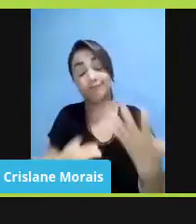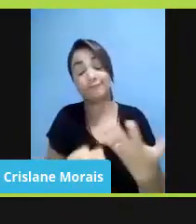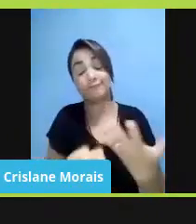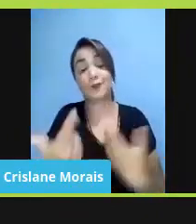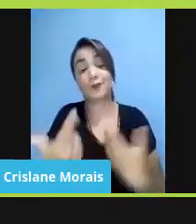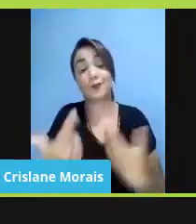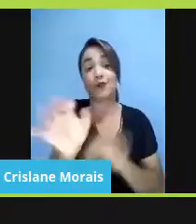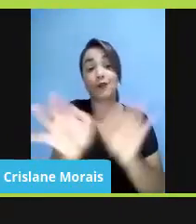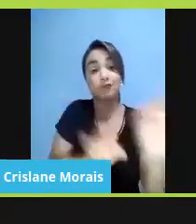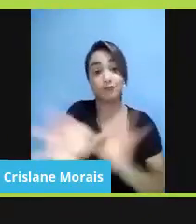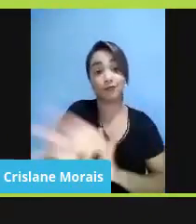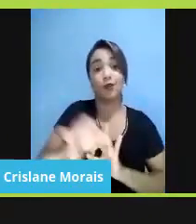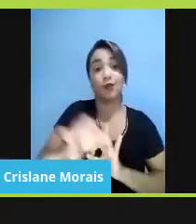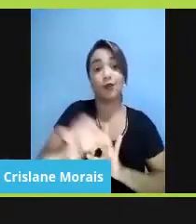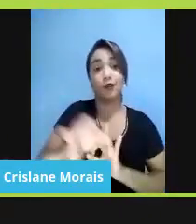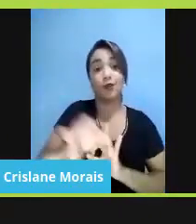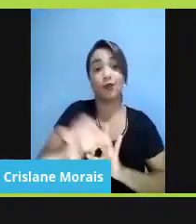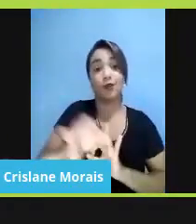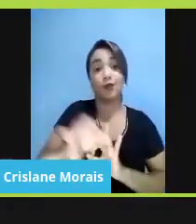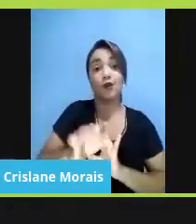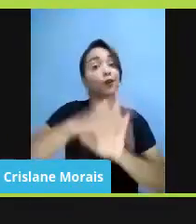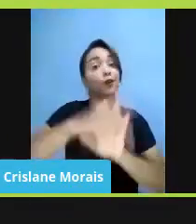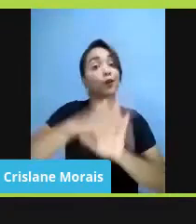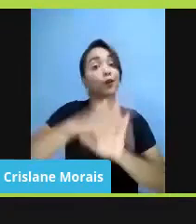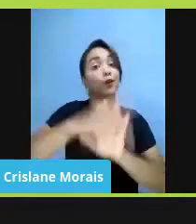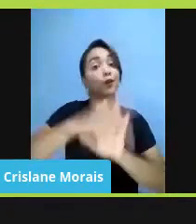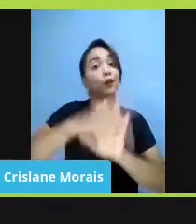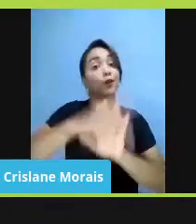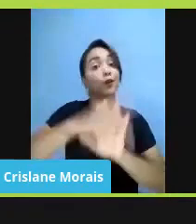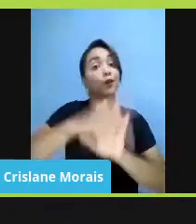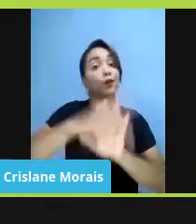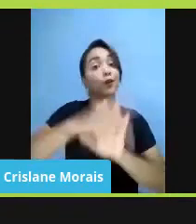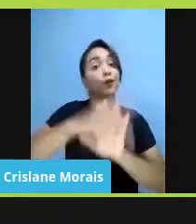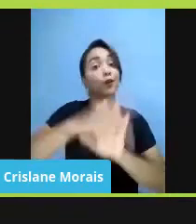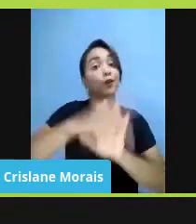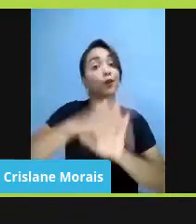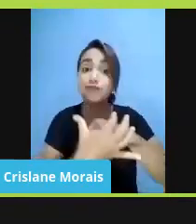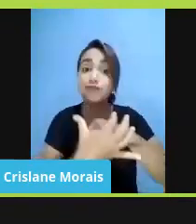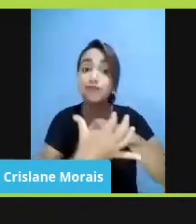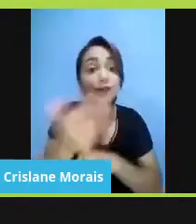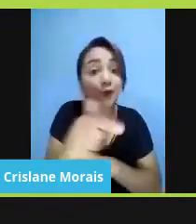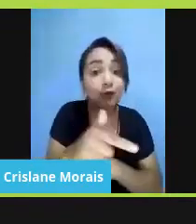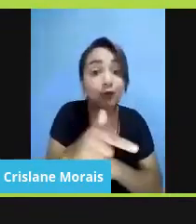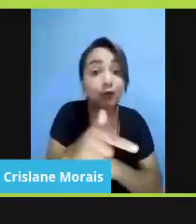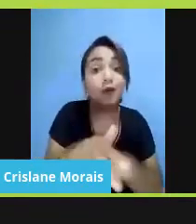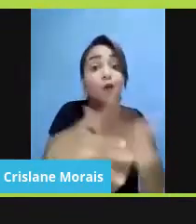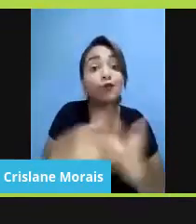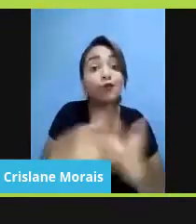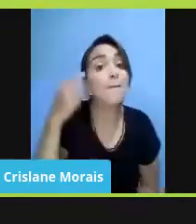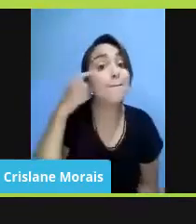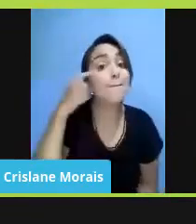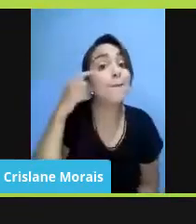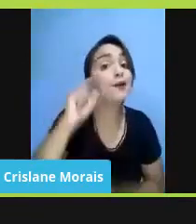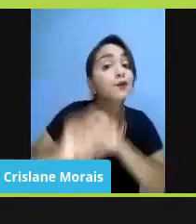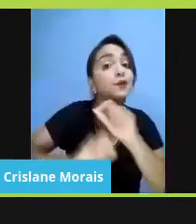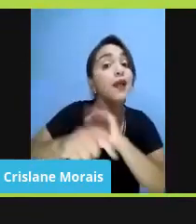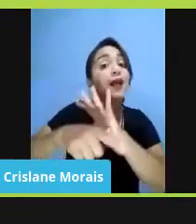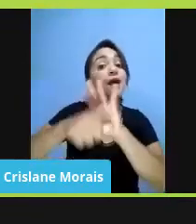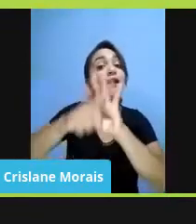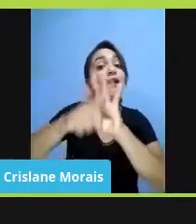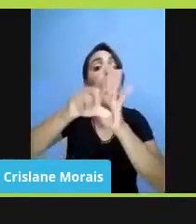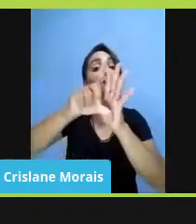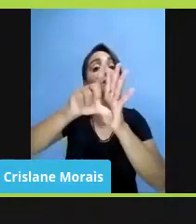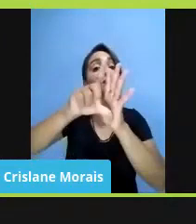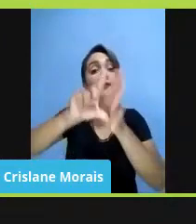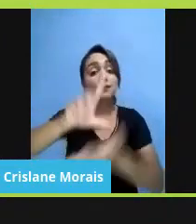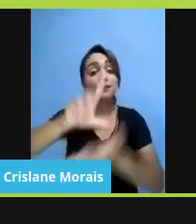projeto pedagógico para esse cenário, sem você imaginar antecipadamente esse cenário,